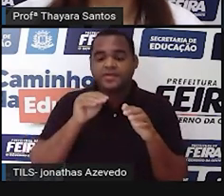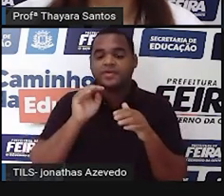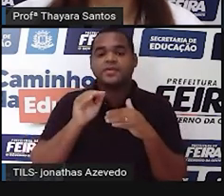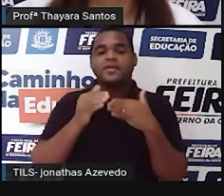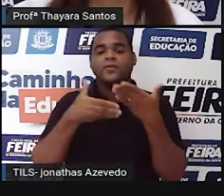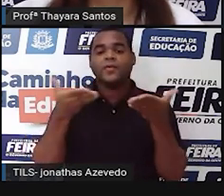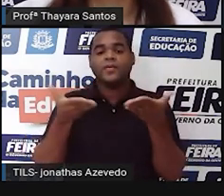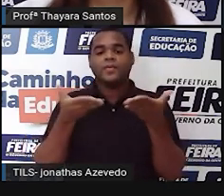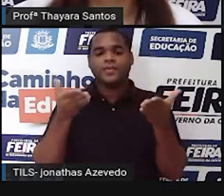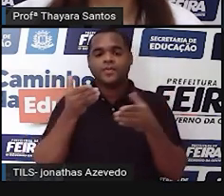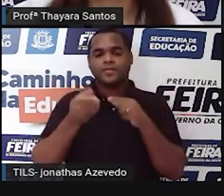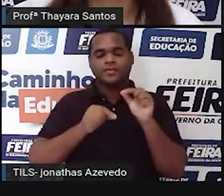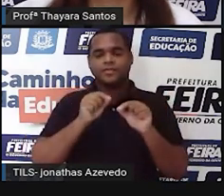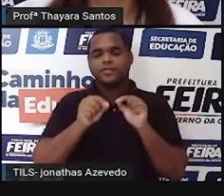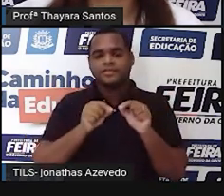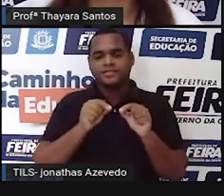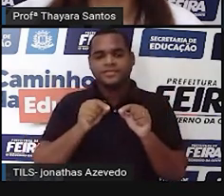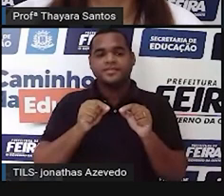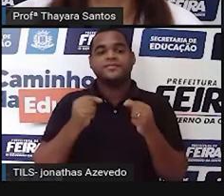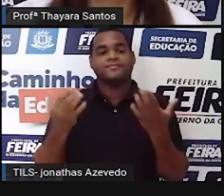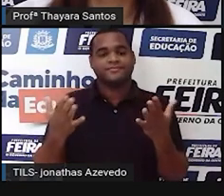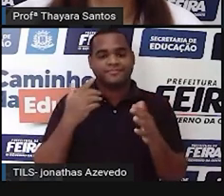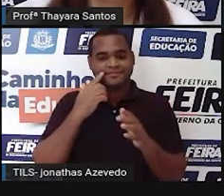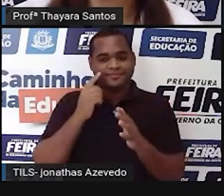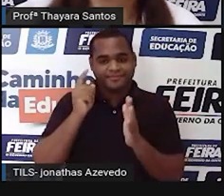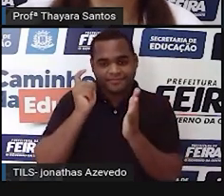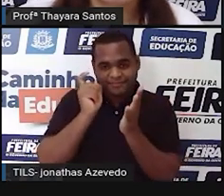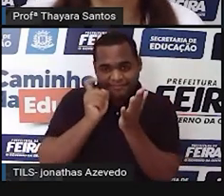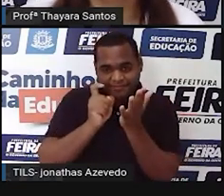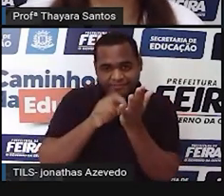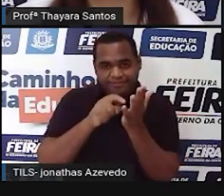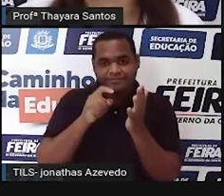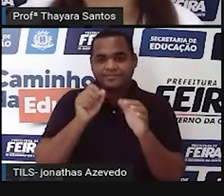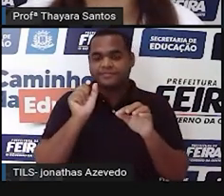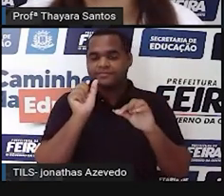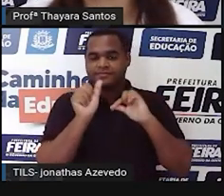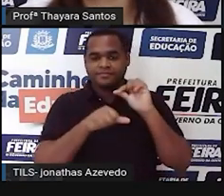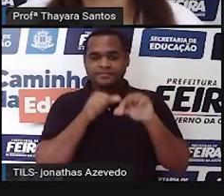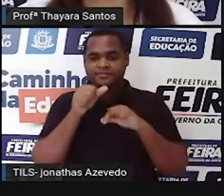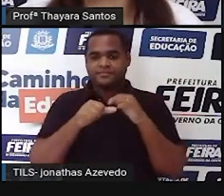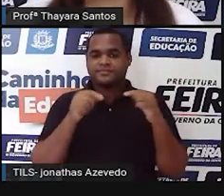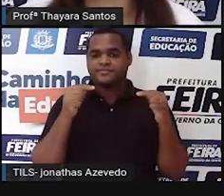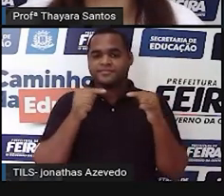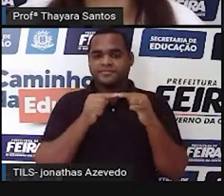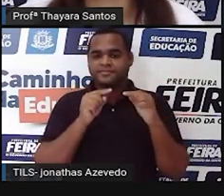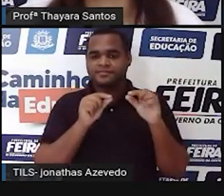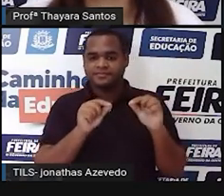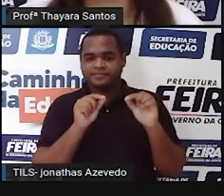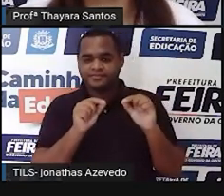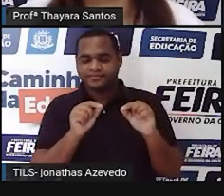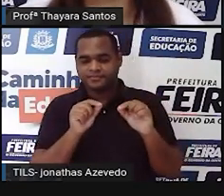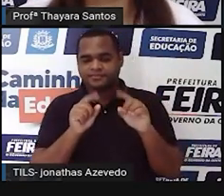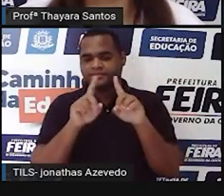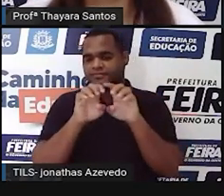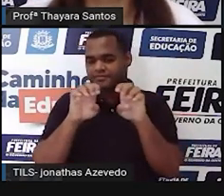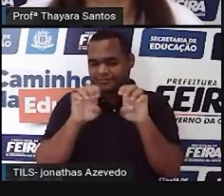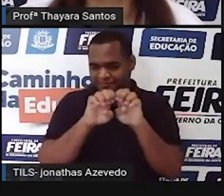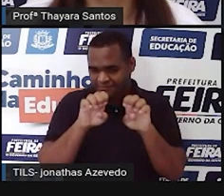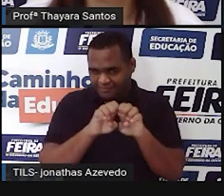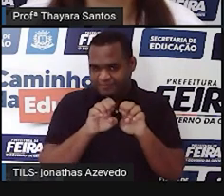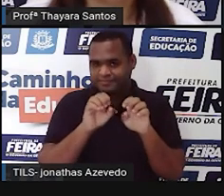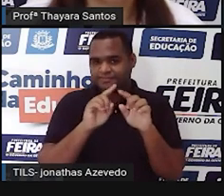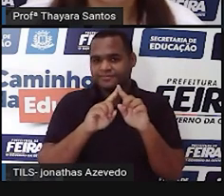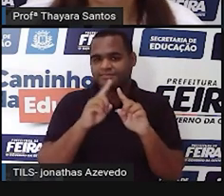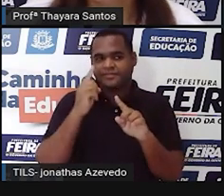vai fazer? É só clicar, a gente pode alterar. O Microscópio, ele tem essas estruturas aqui que a gente chama de